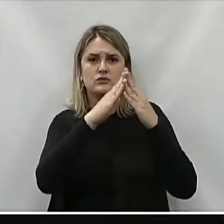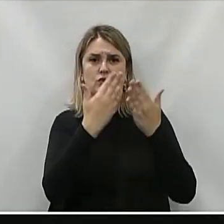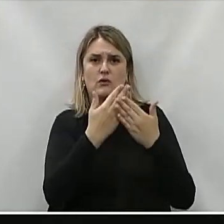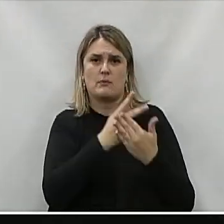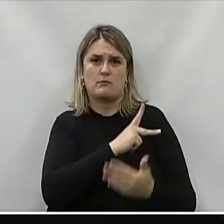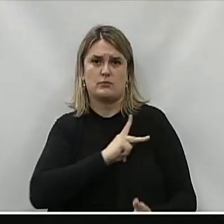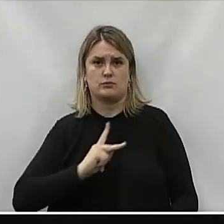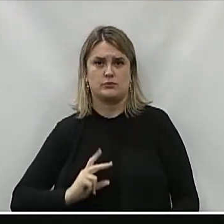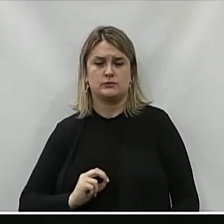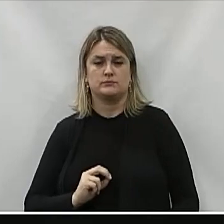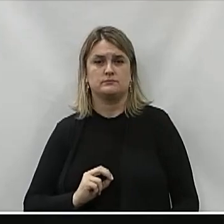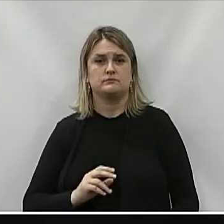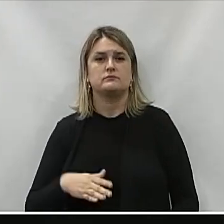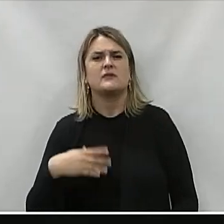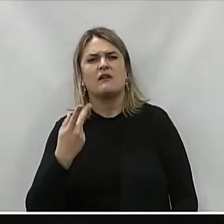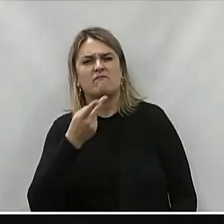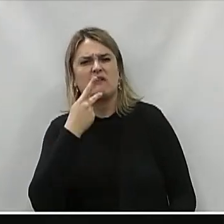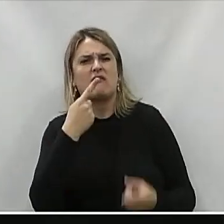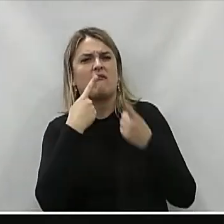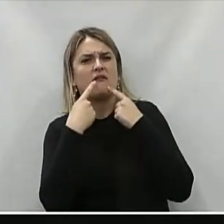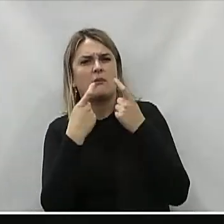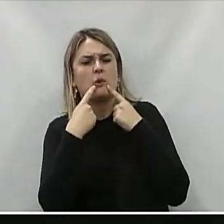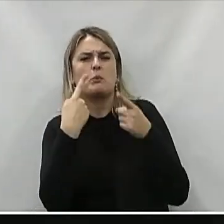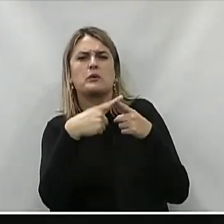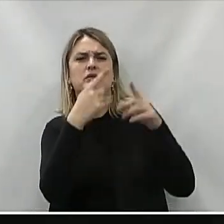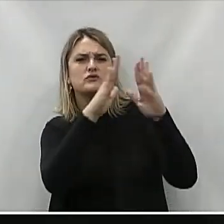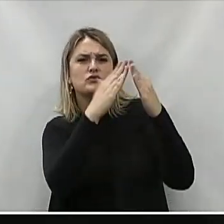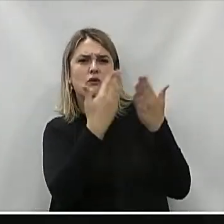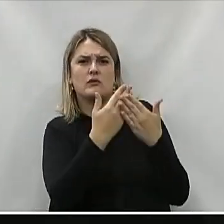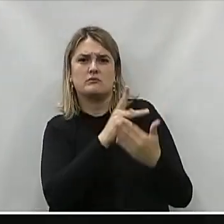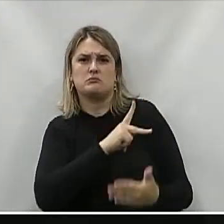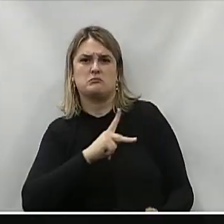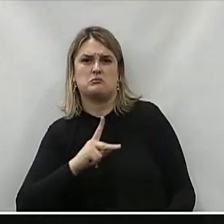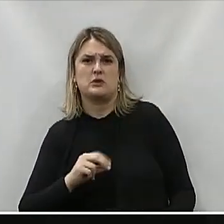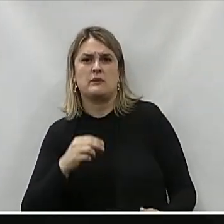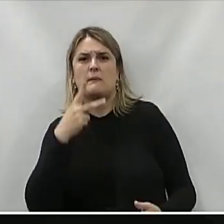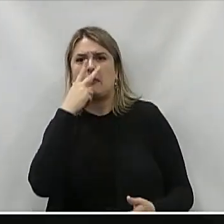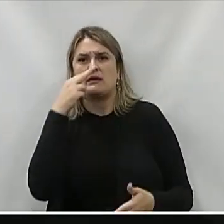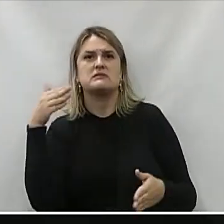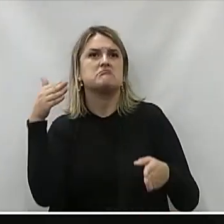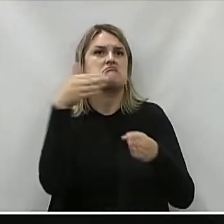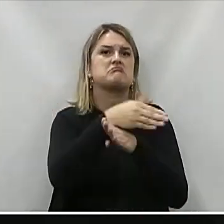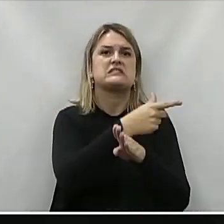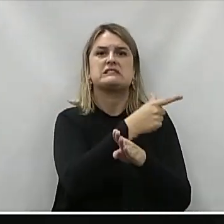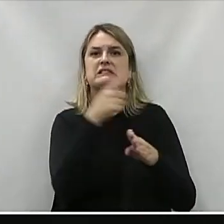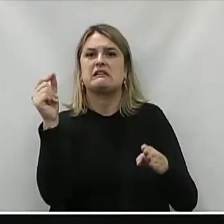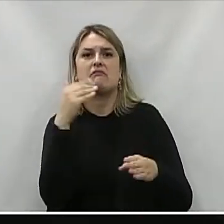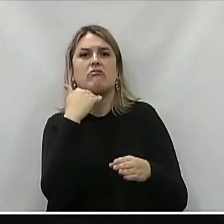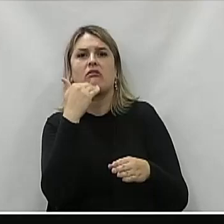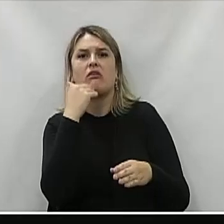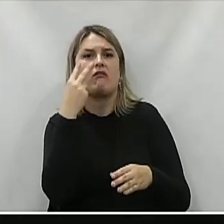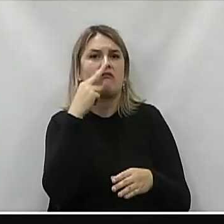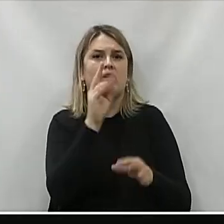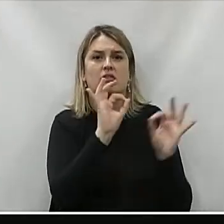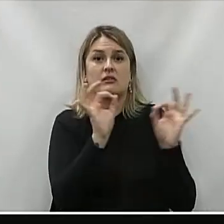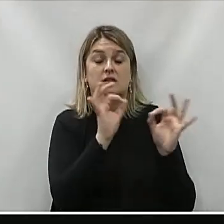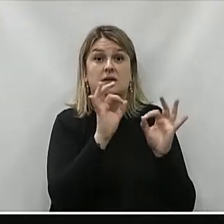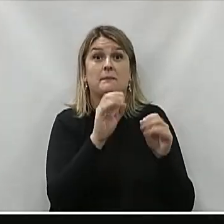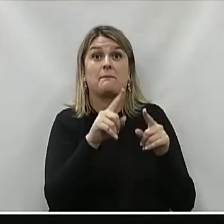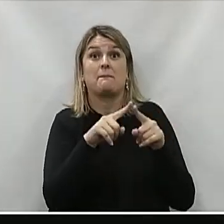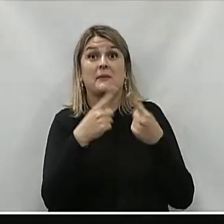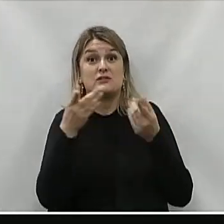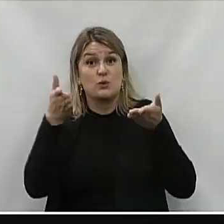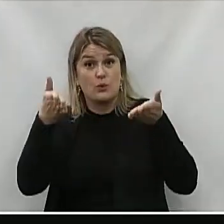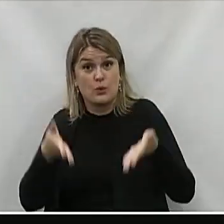públicas Certo? Daí existia uma crítica grande Porque a escola pública É um entra e sai que ninguém controla Só que esse